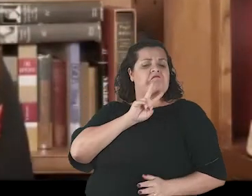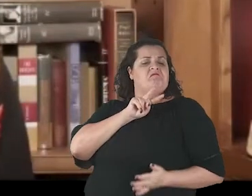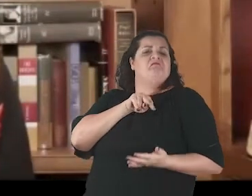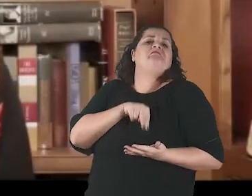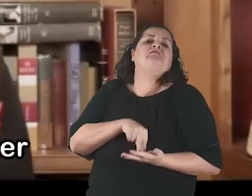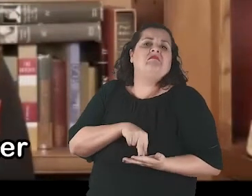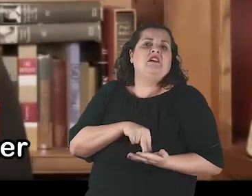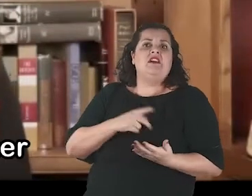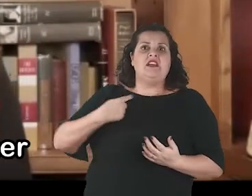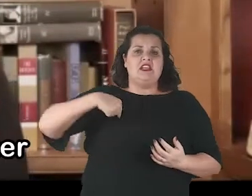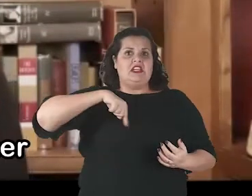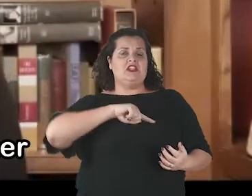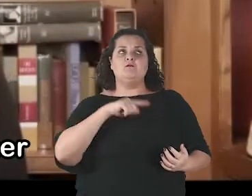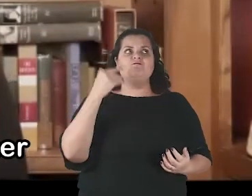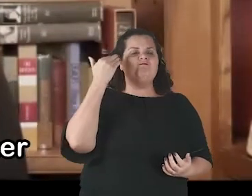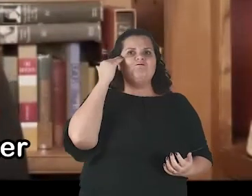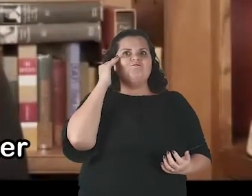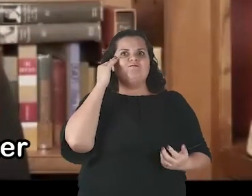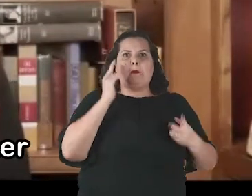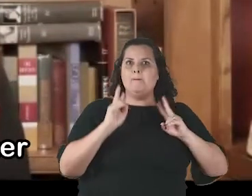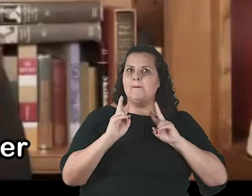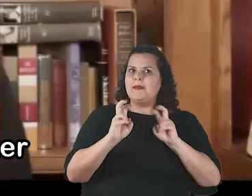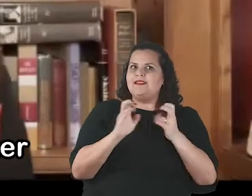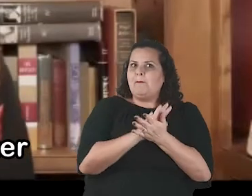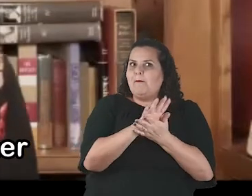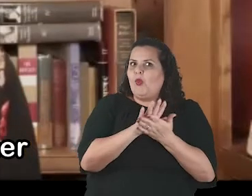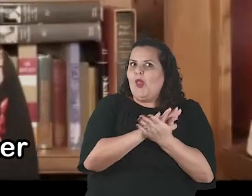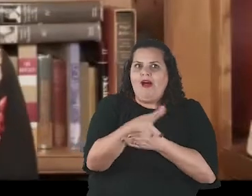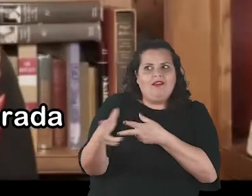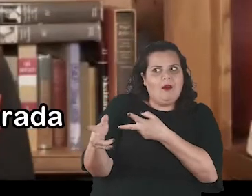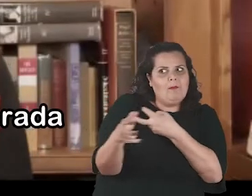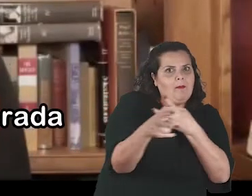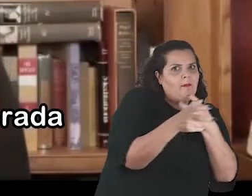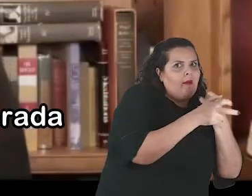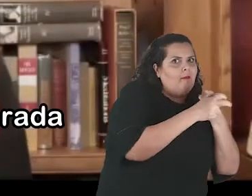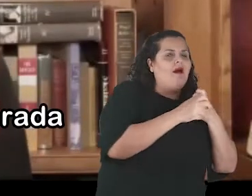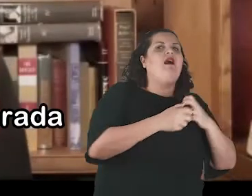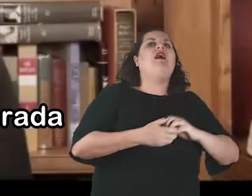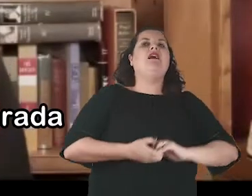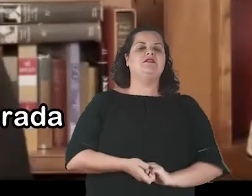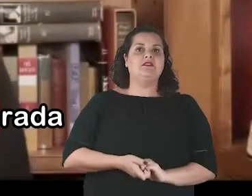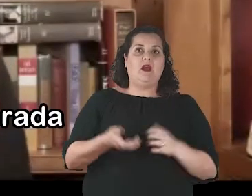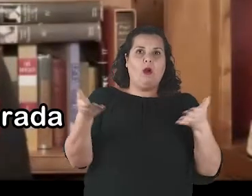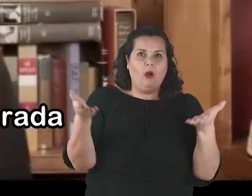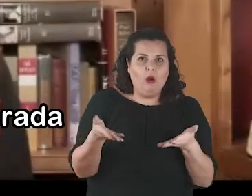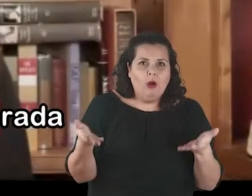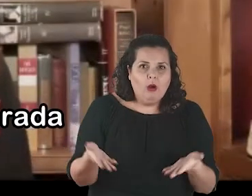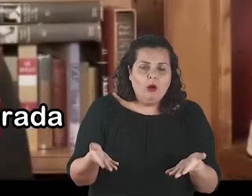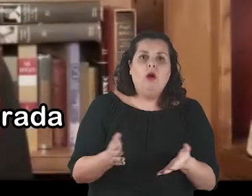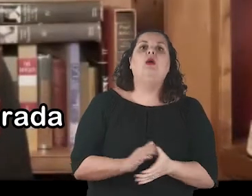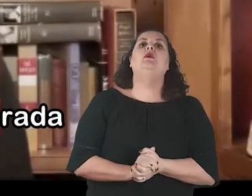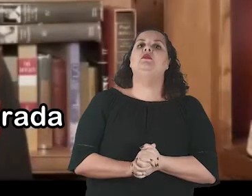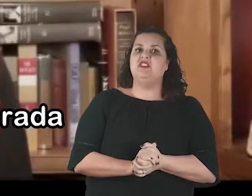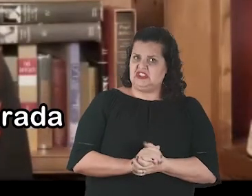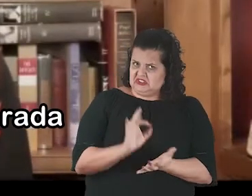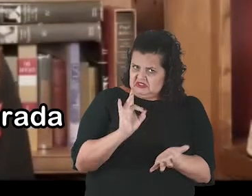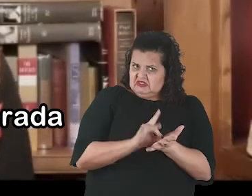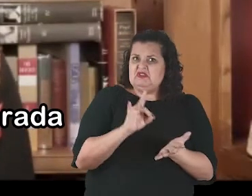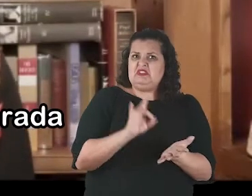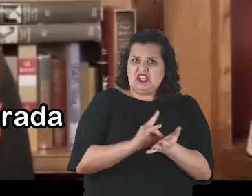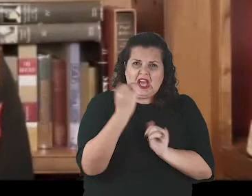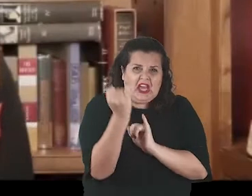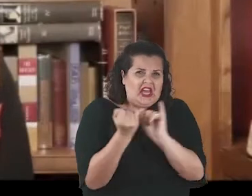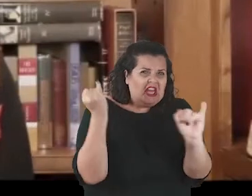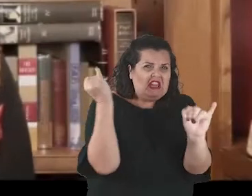nem entender. Atualmente, não é exagero dizer que a internet é controlada e operada